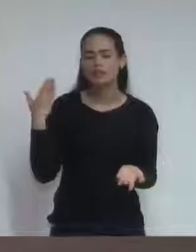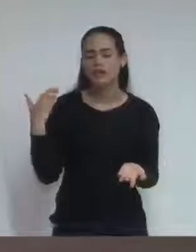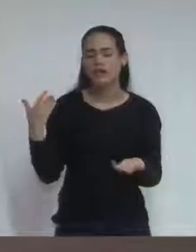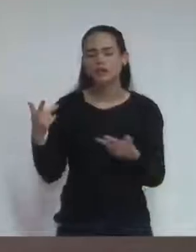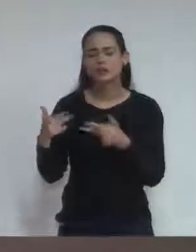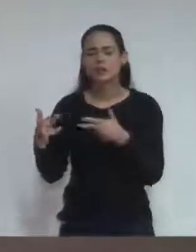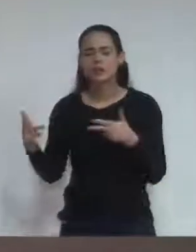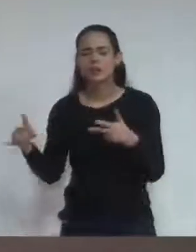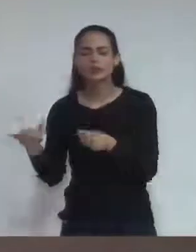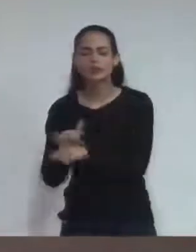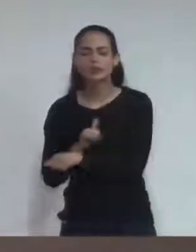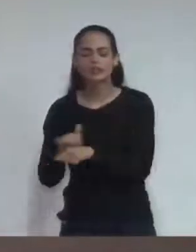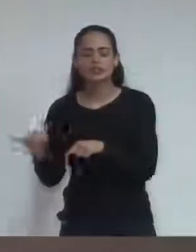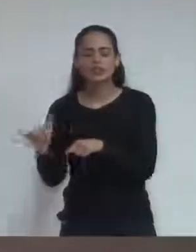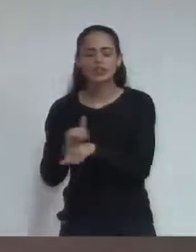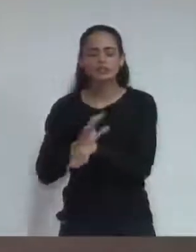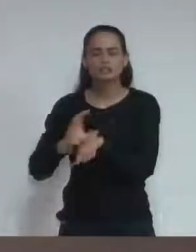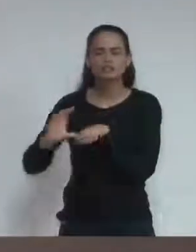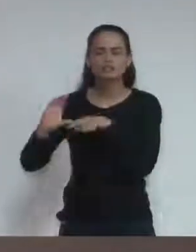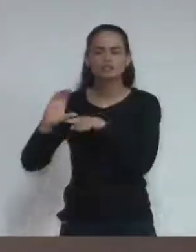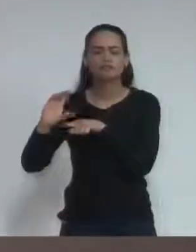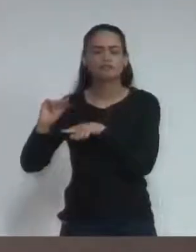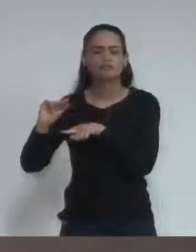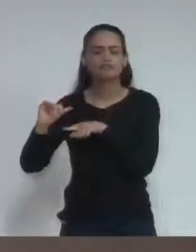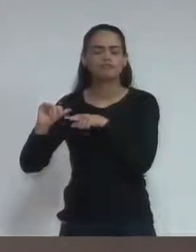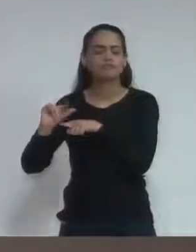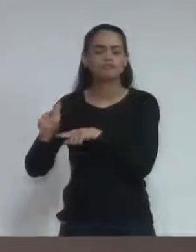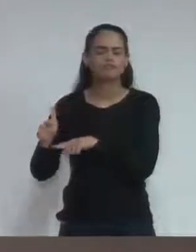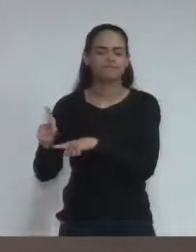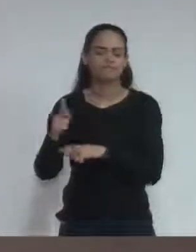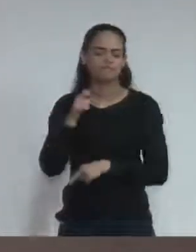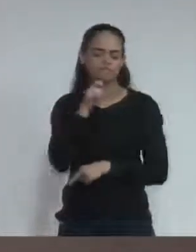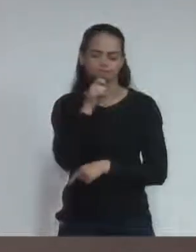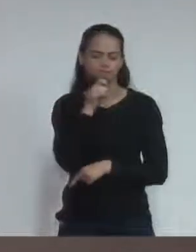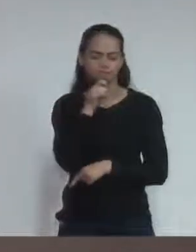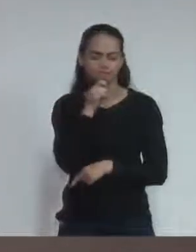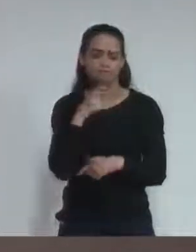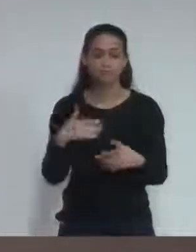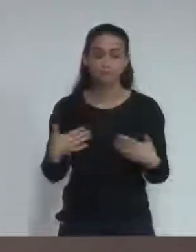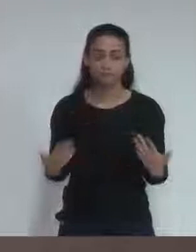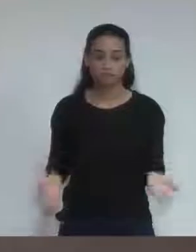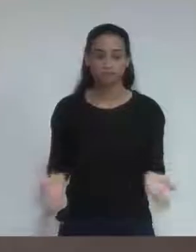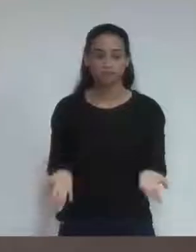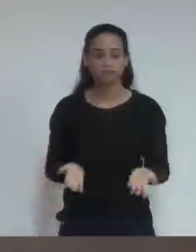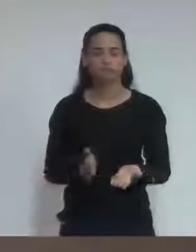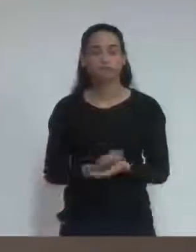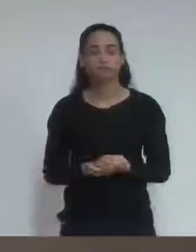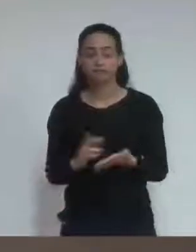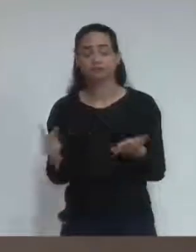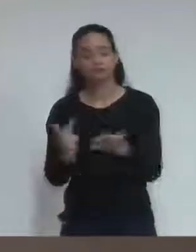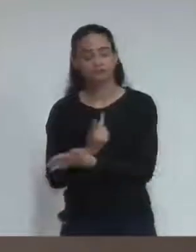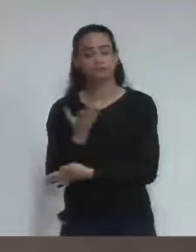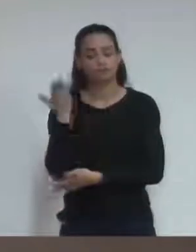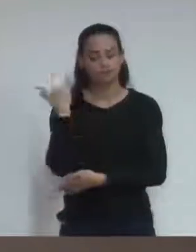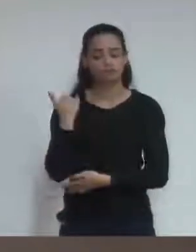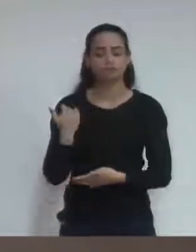previsão orçamentária para a reforma. Então, isso é fato, isso aconteceu.